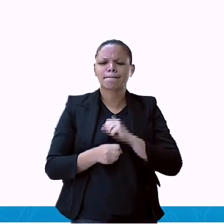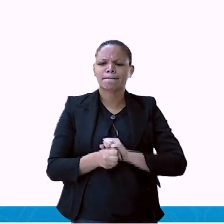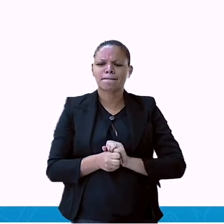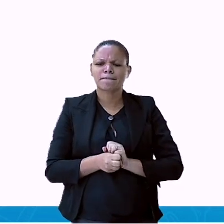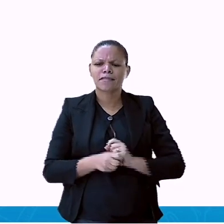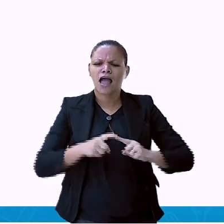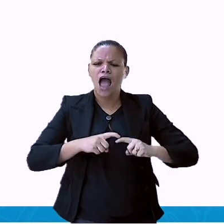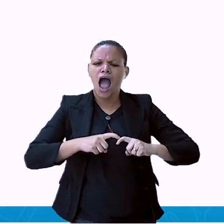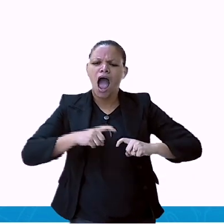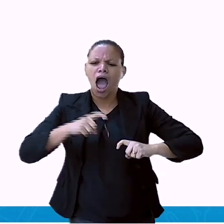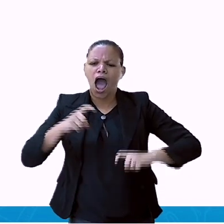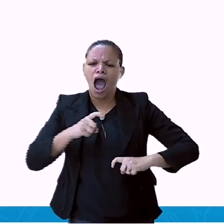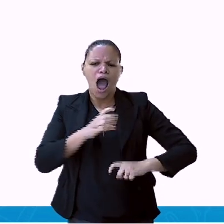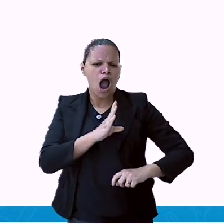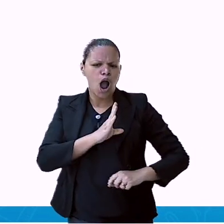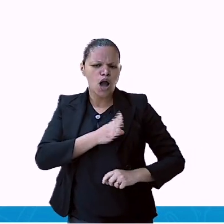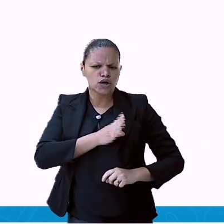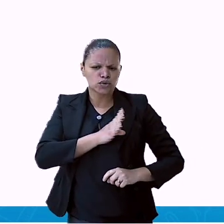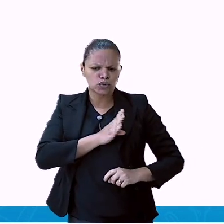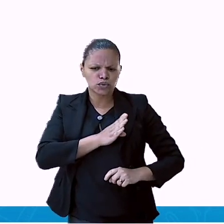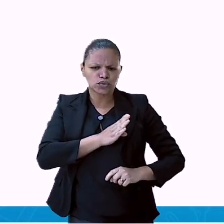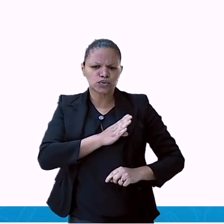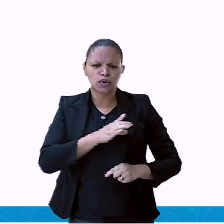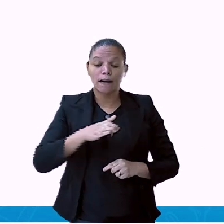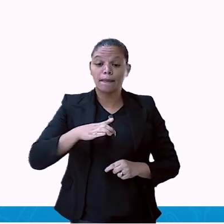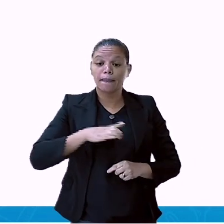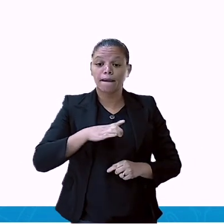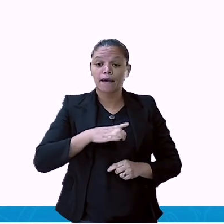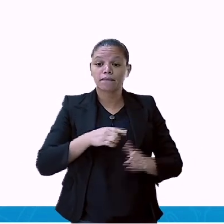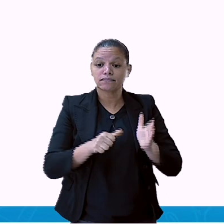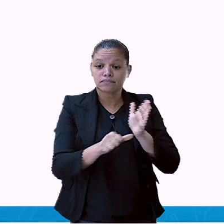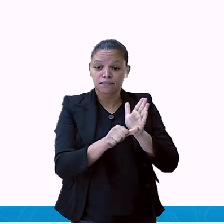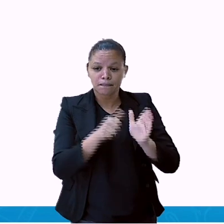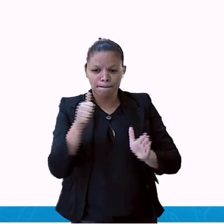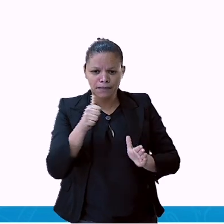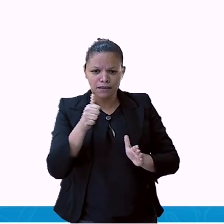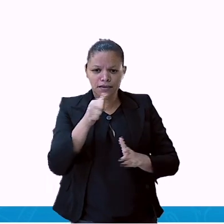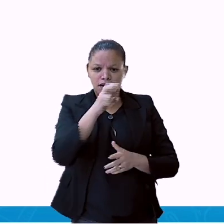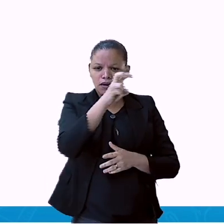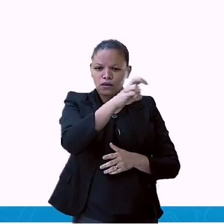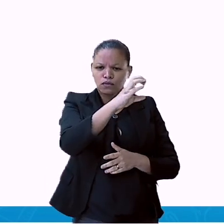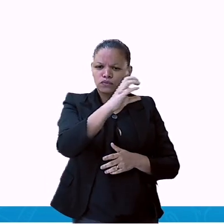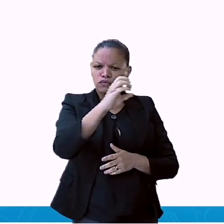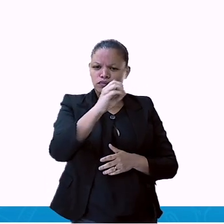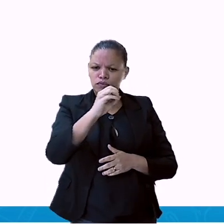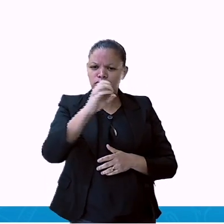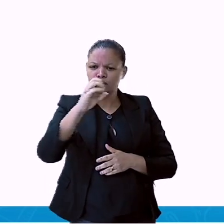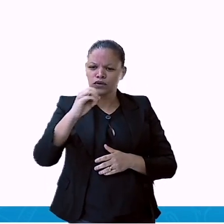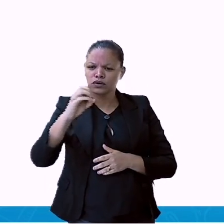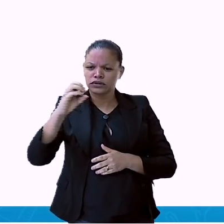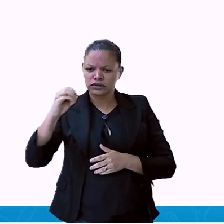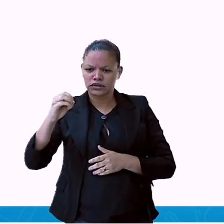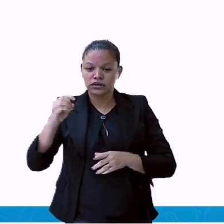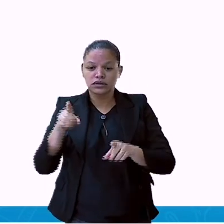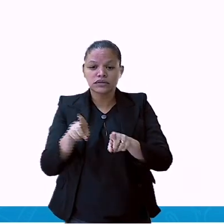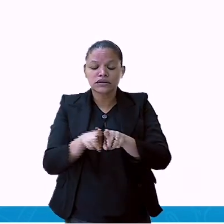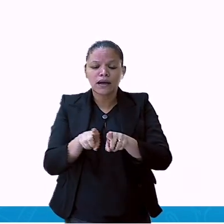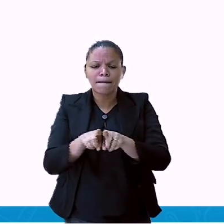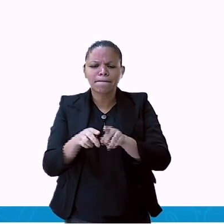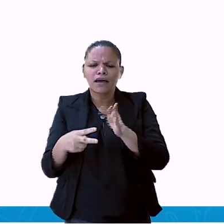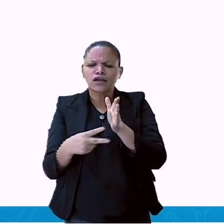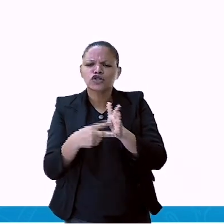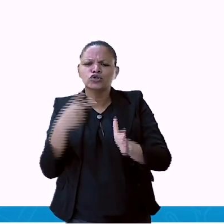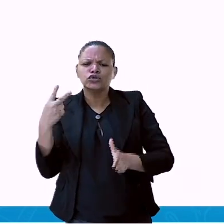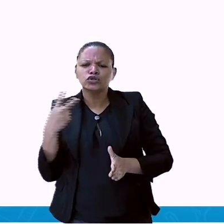aqui a unidade, 0, né? Nós temos o elemento 0 e aqui nós temos, então, um total de quantos pacientes?